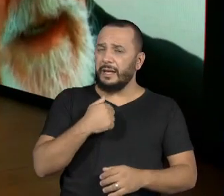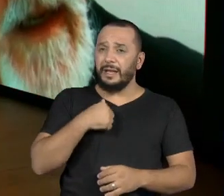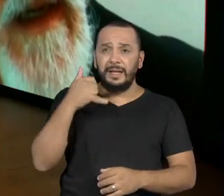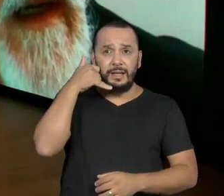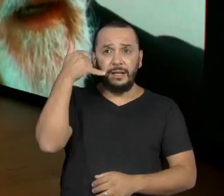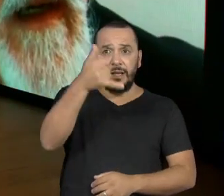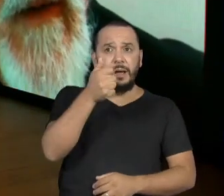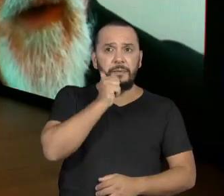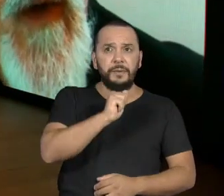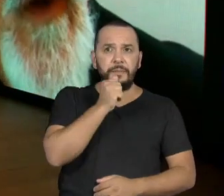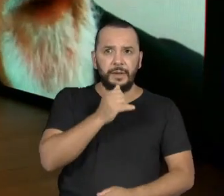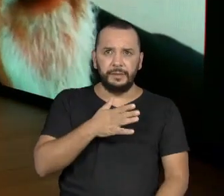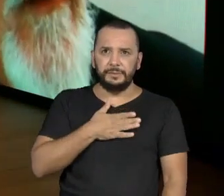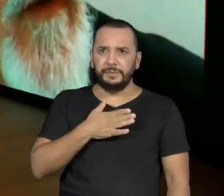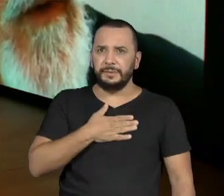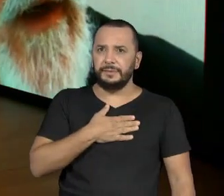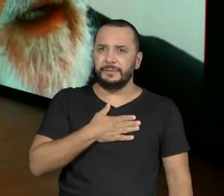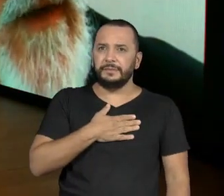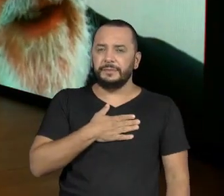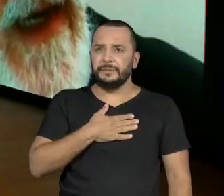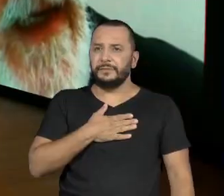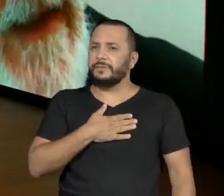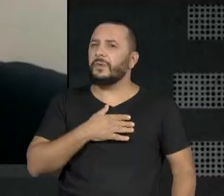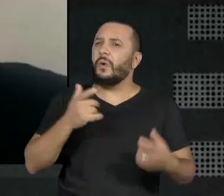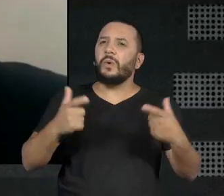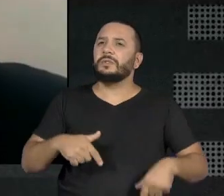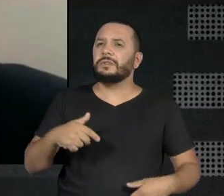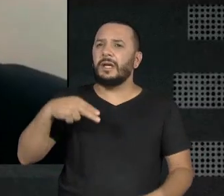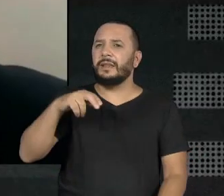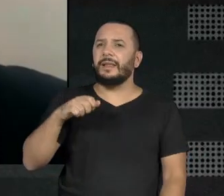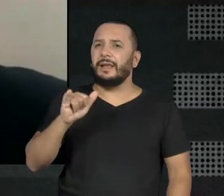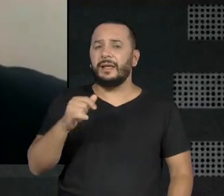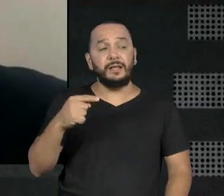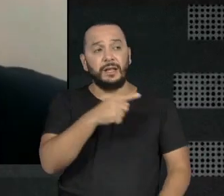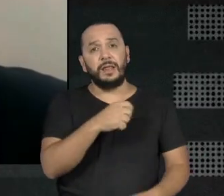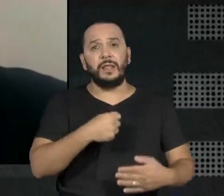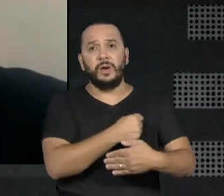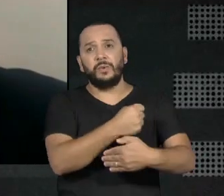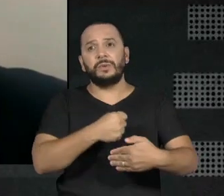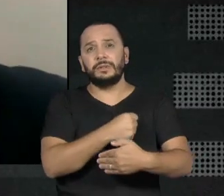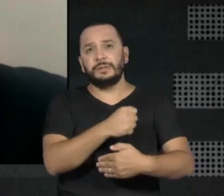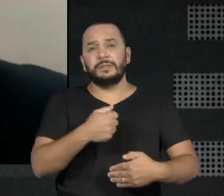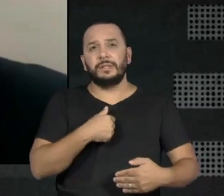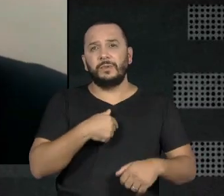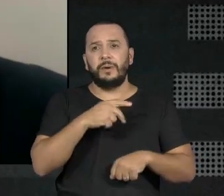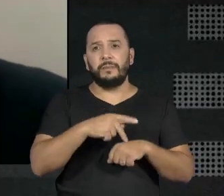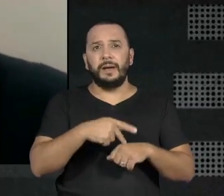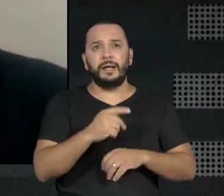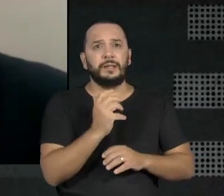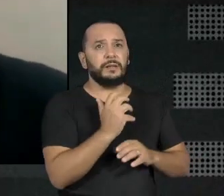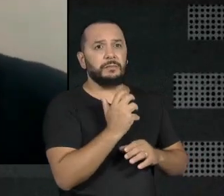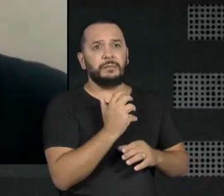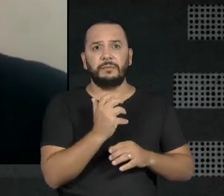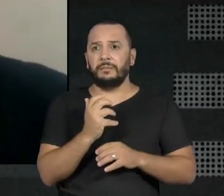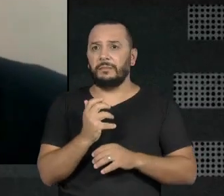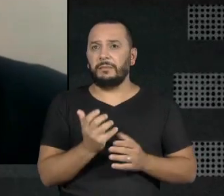mãe, como é que está o Ney? Está na cozinha com o paralepípedo. Eu assim,